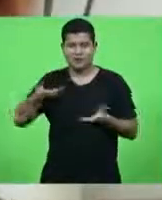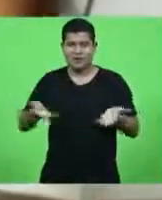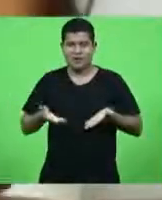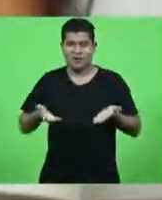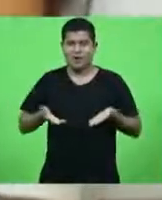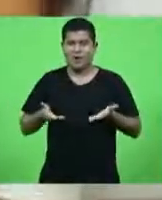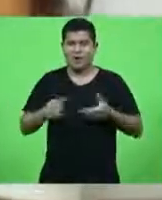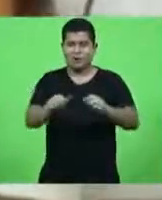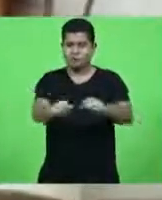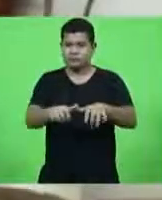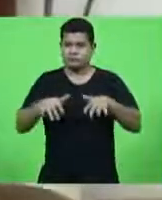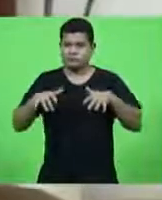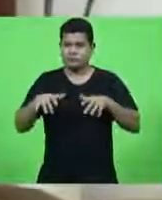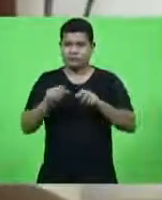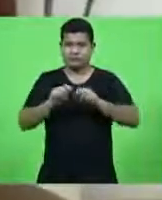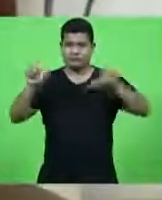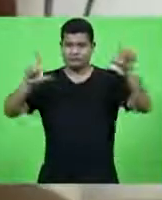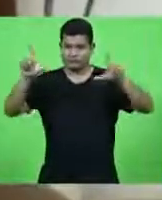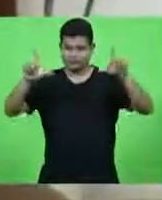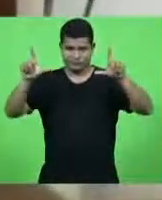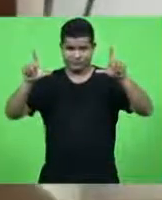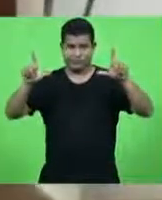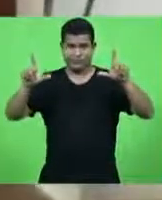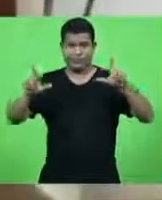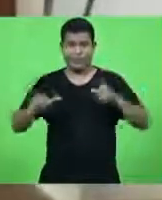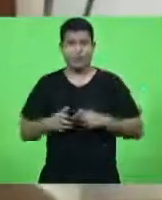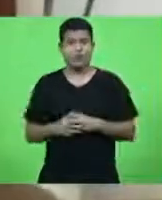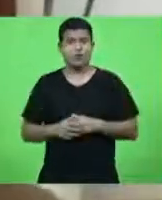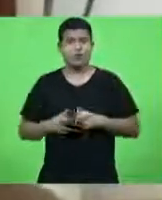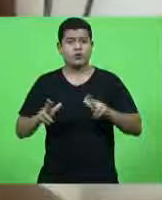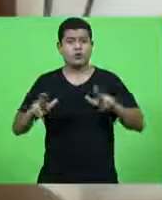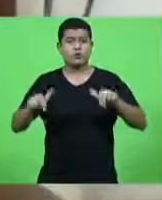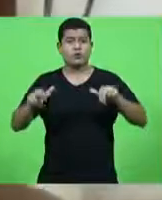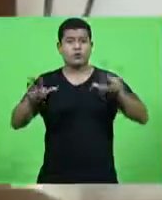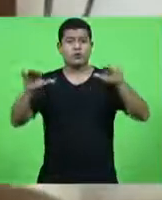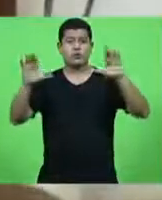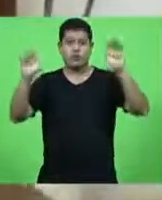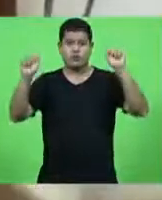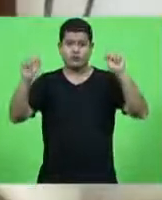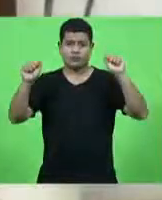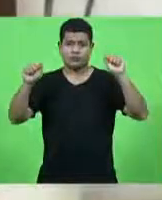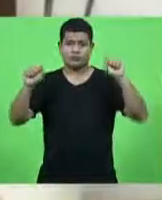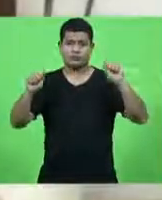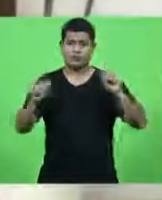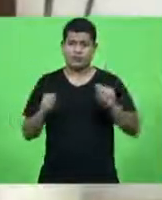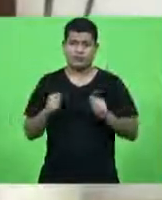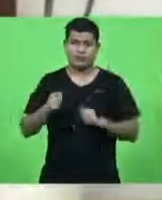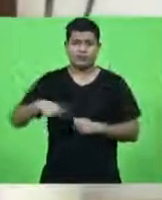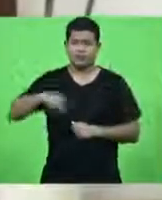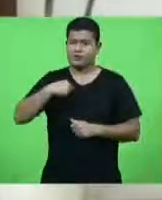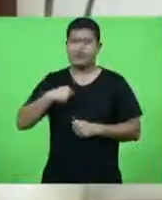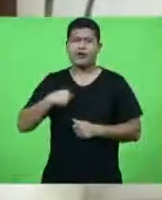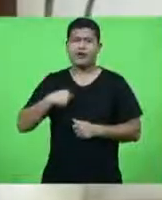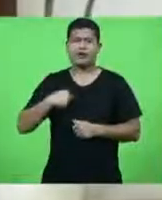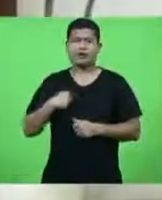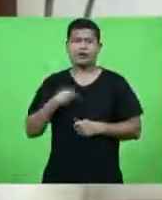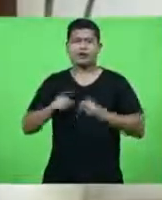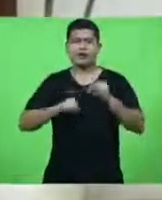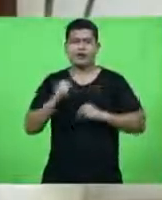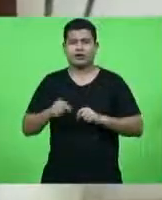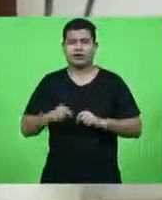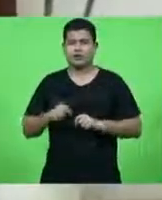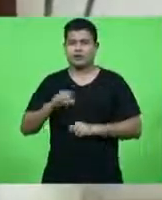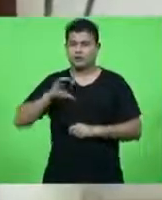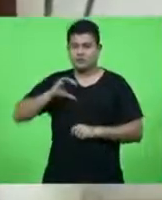nossa TVA. Nunca, que nunca nos falte coragem e disposição para